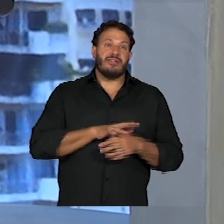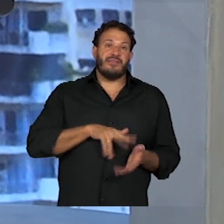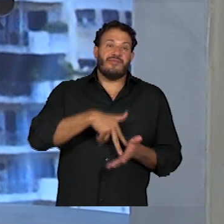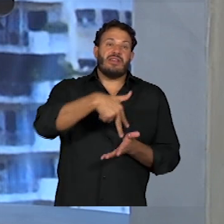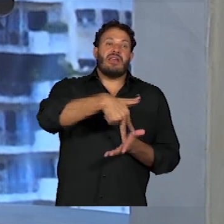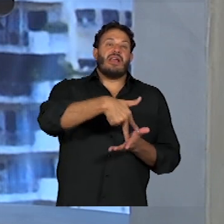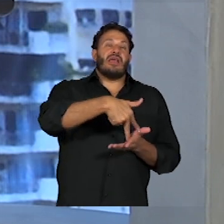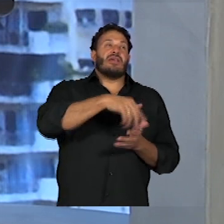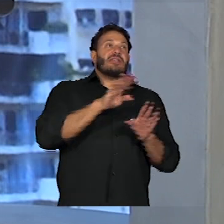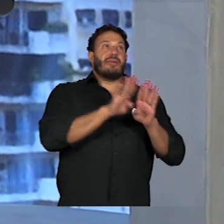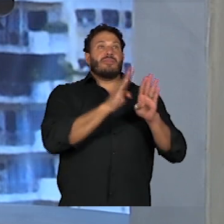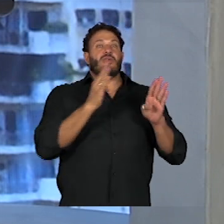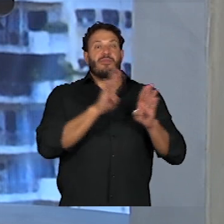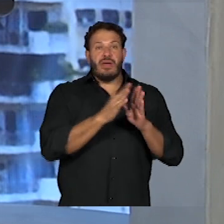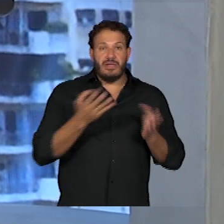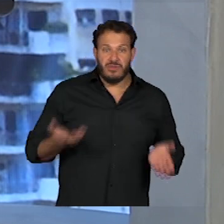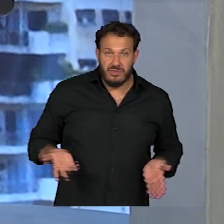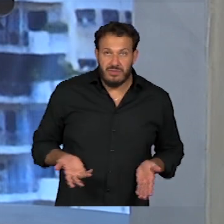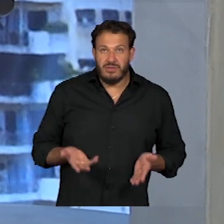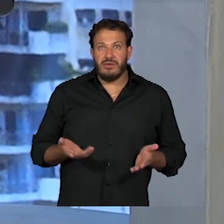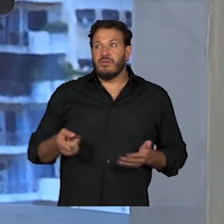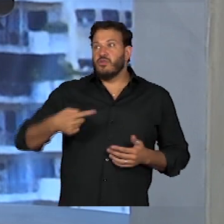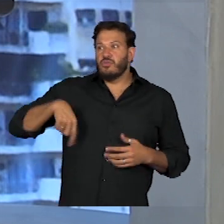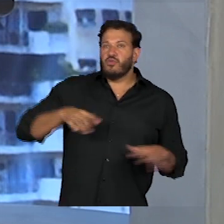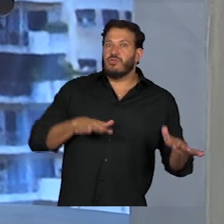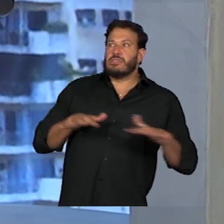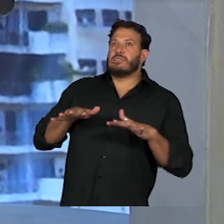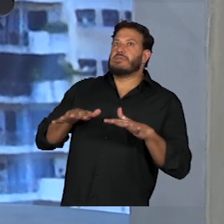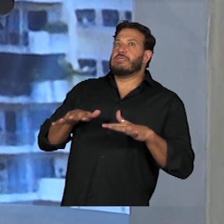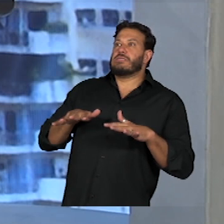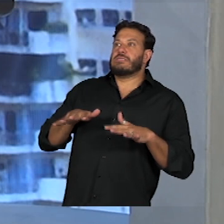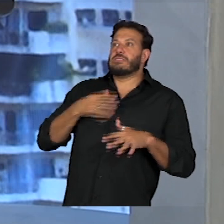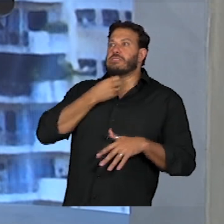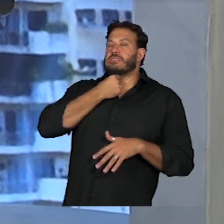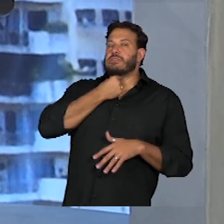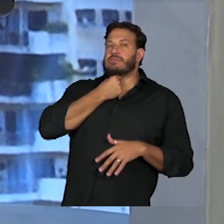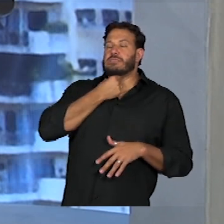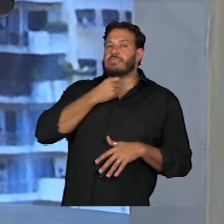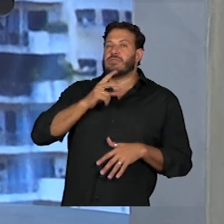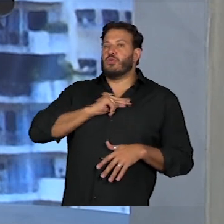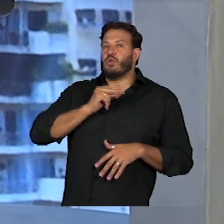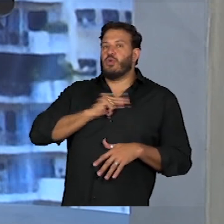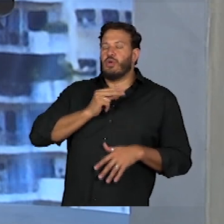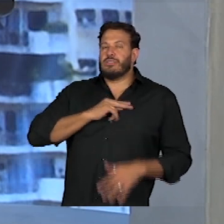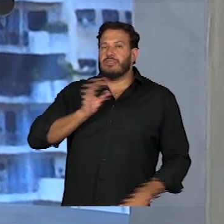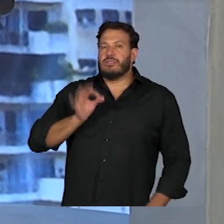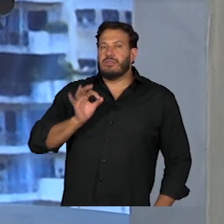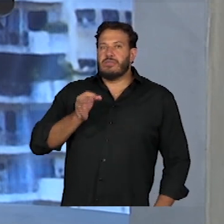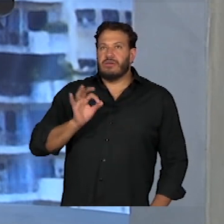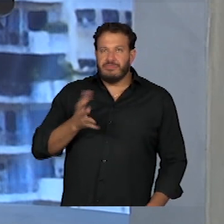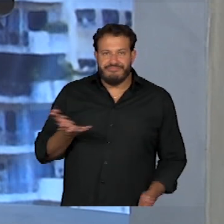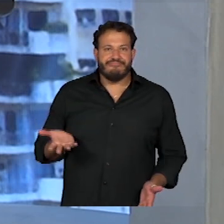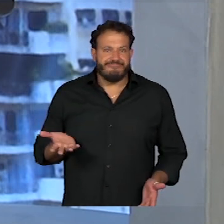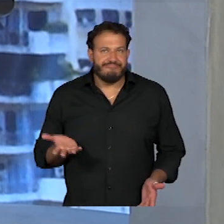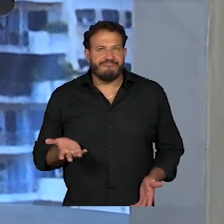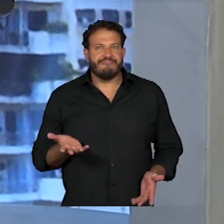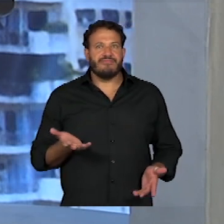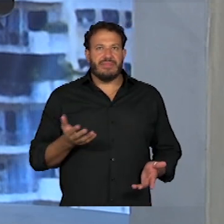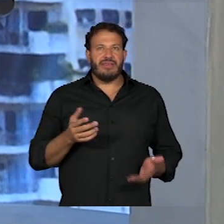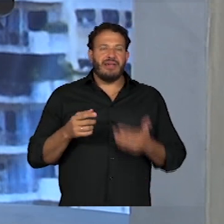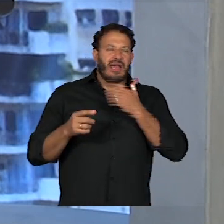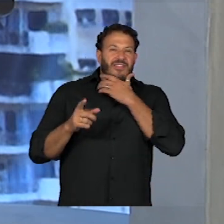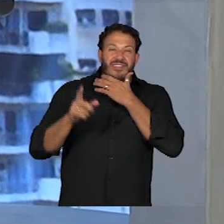abrir um armário? E aí a sala inteira ficou tipo, meu Deus. E o cara reclamou muito, o cara